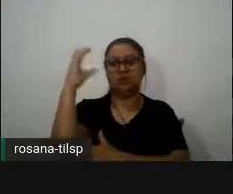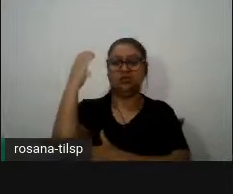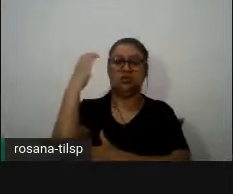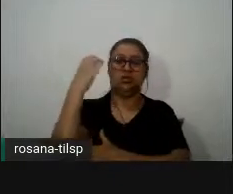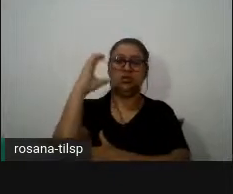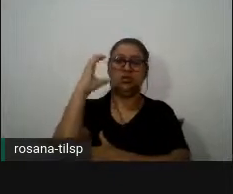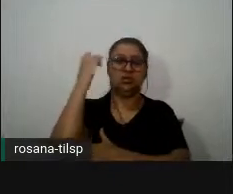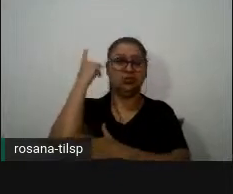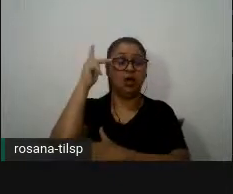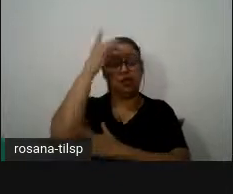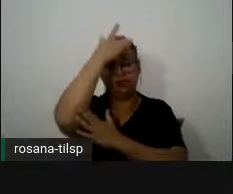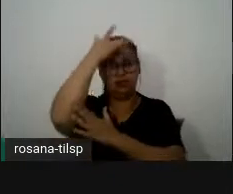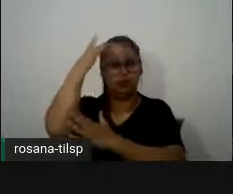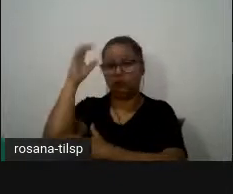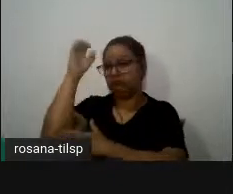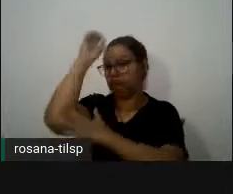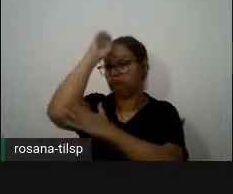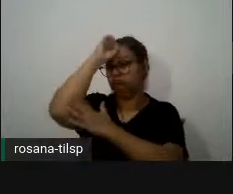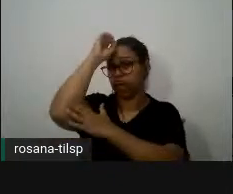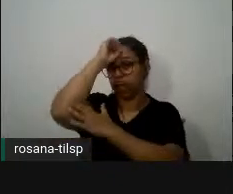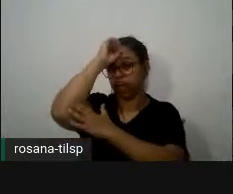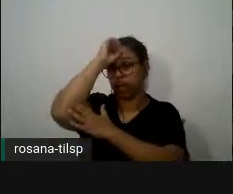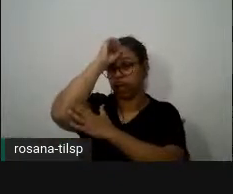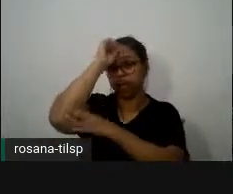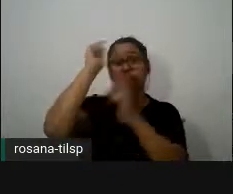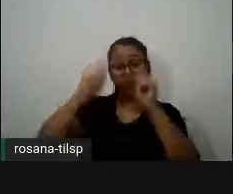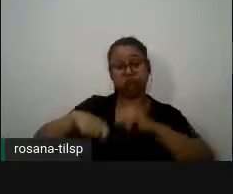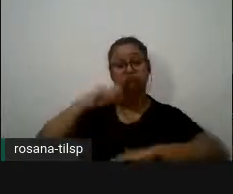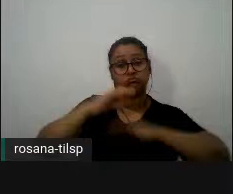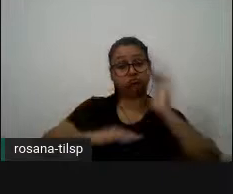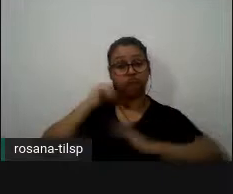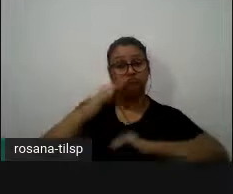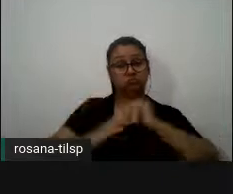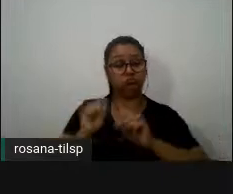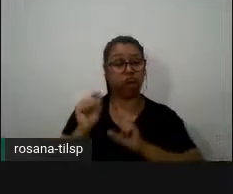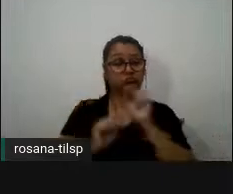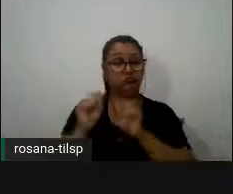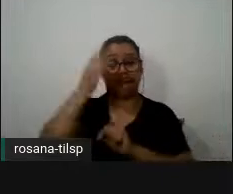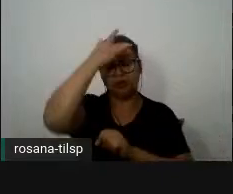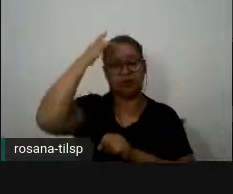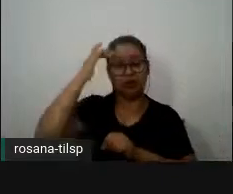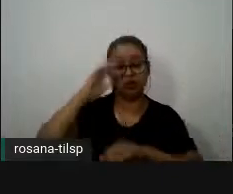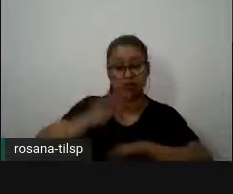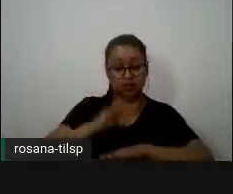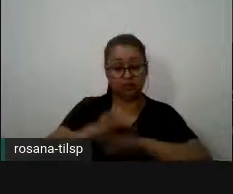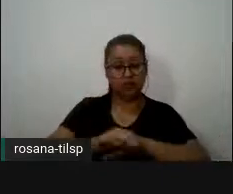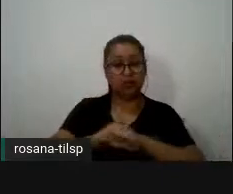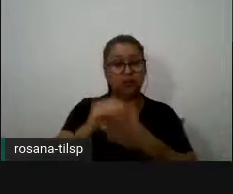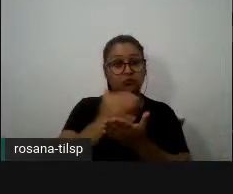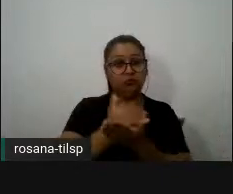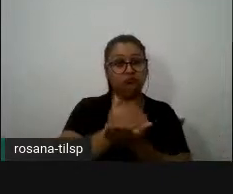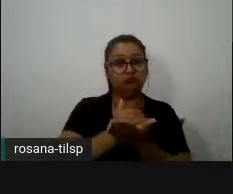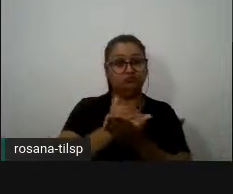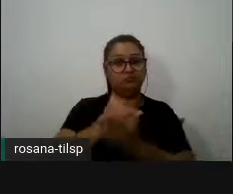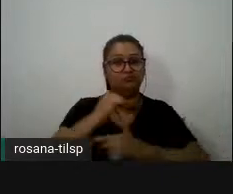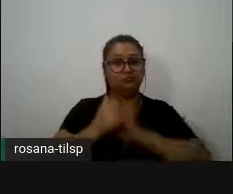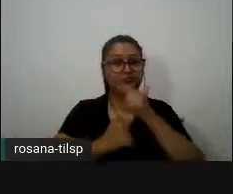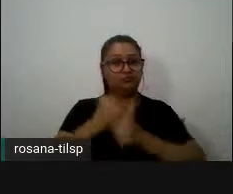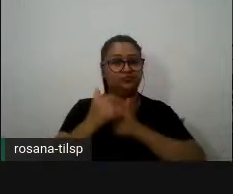leigos ou seja pessoas não especialistas faz com que a pessoa que esteja a produzir esse texto recorra a